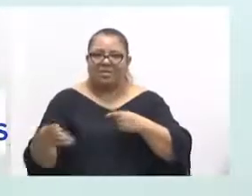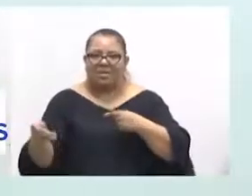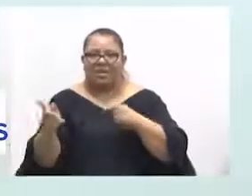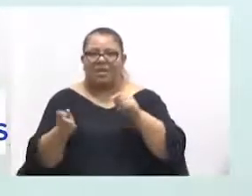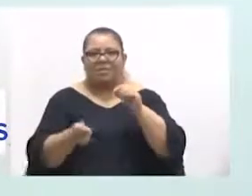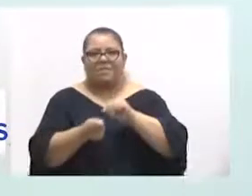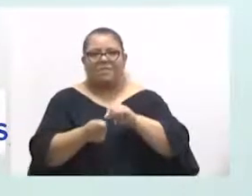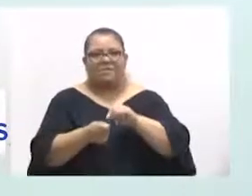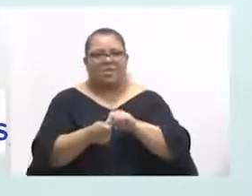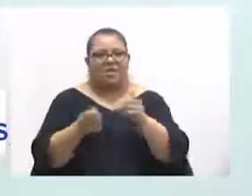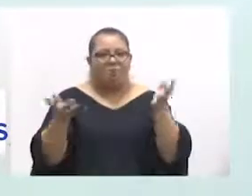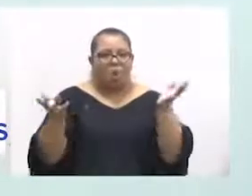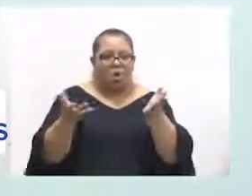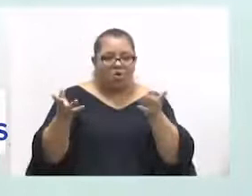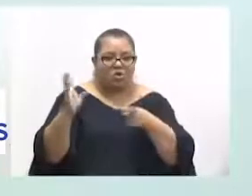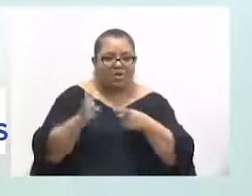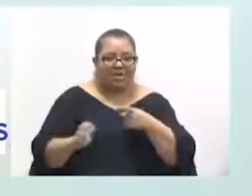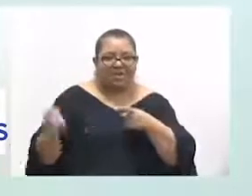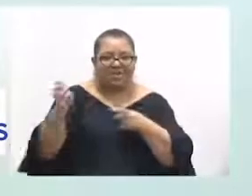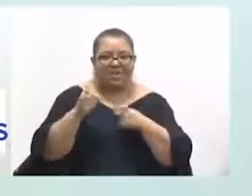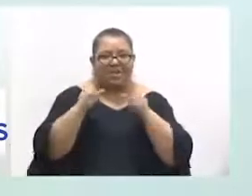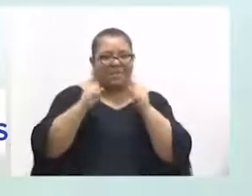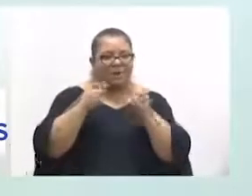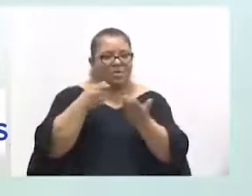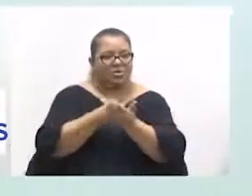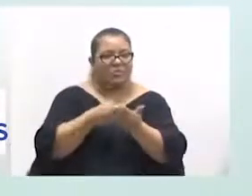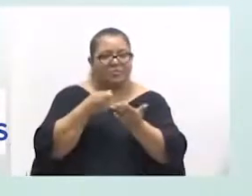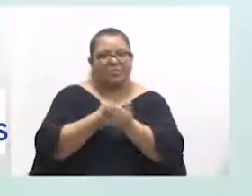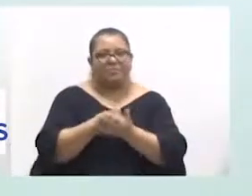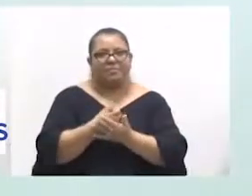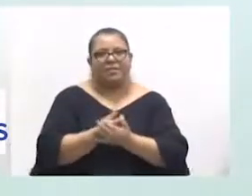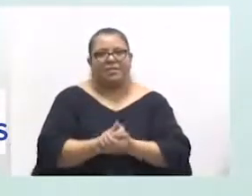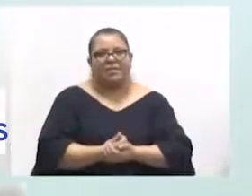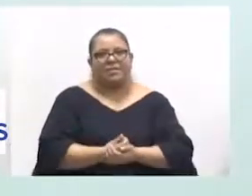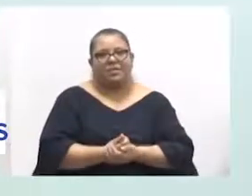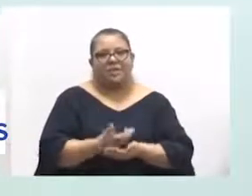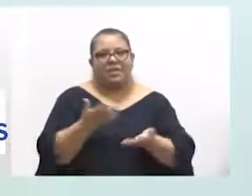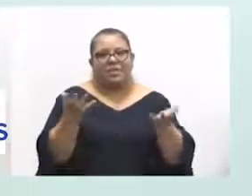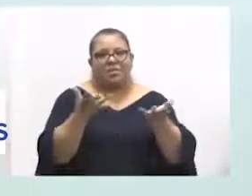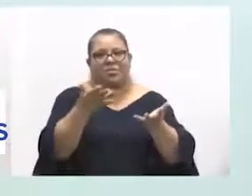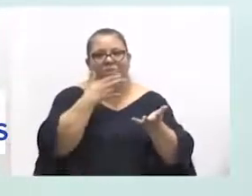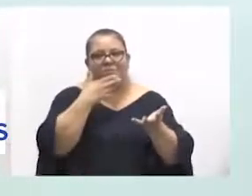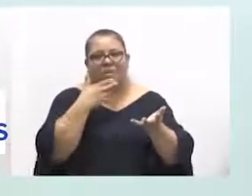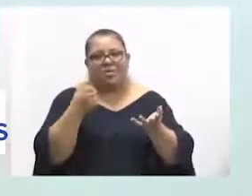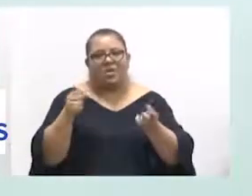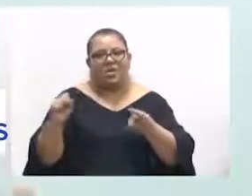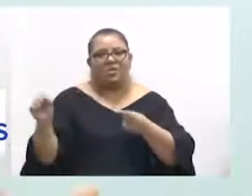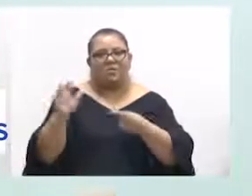O Estado pode lutar por isso, por melhorar esses valores.